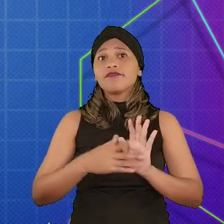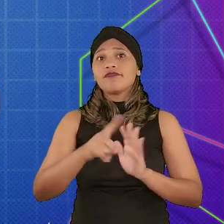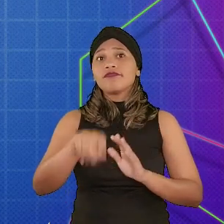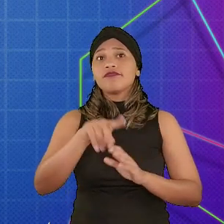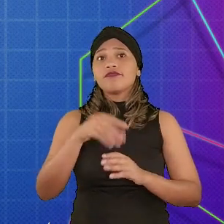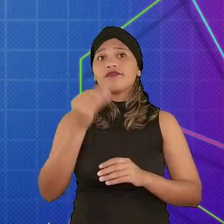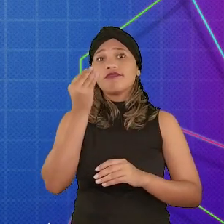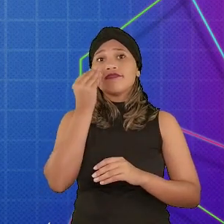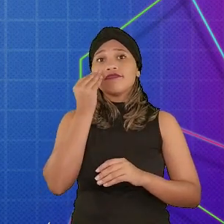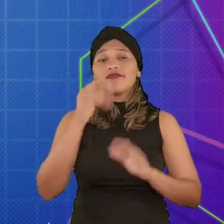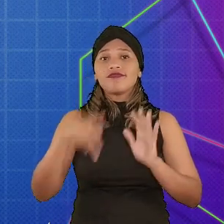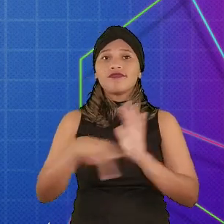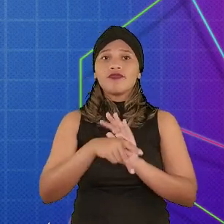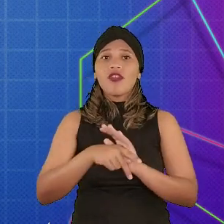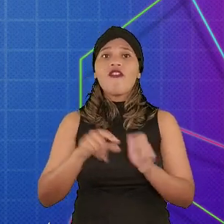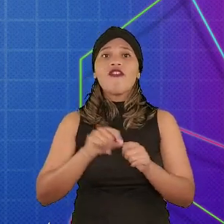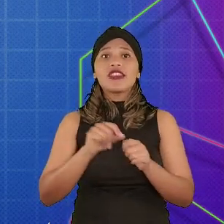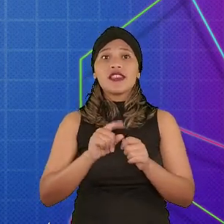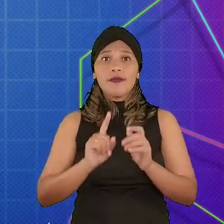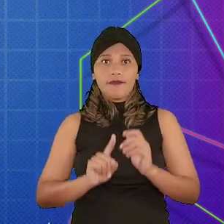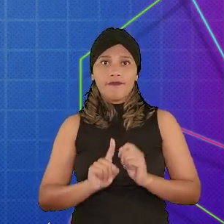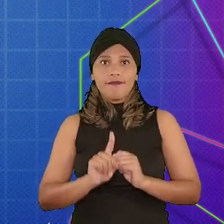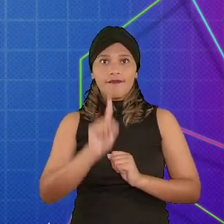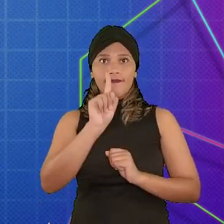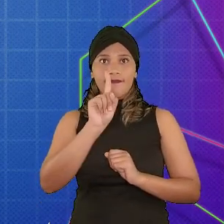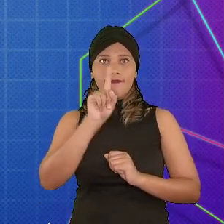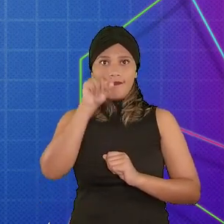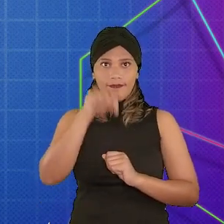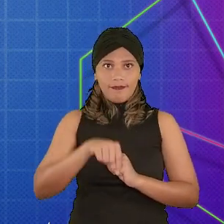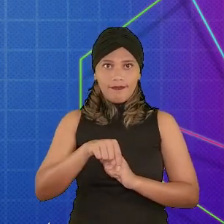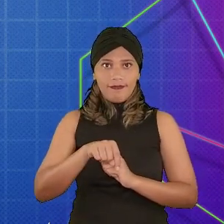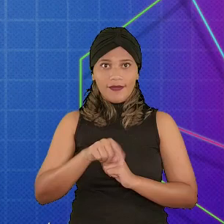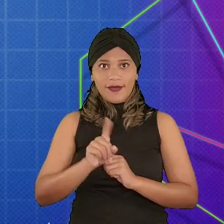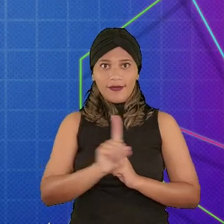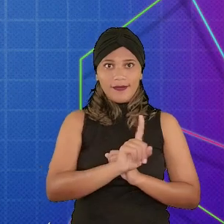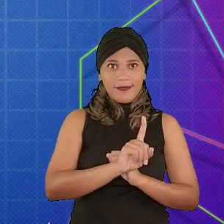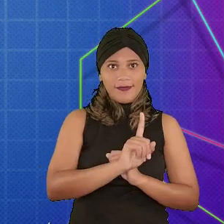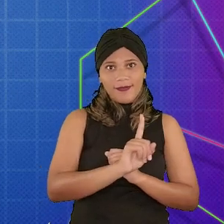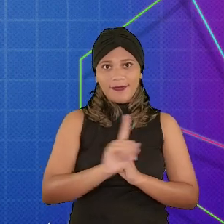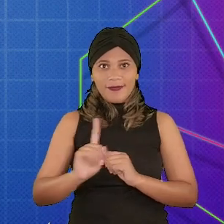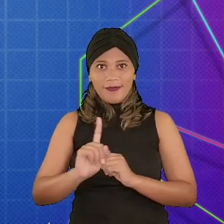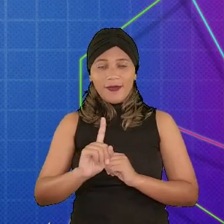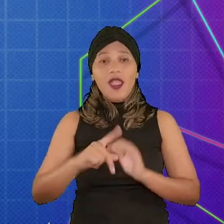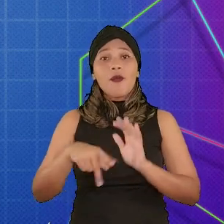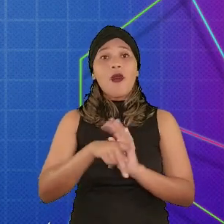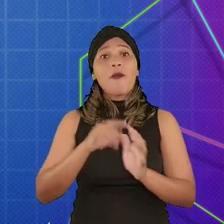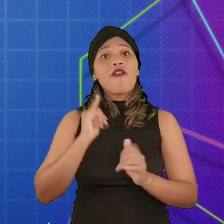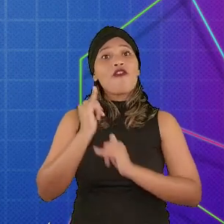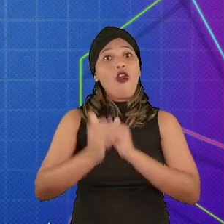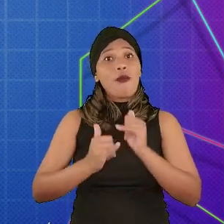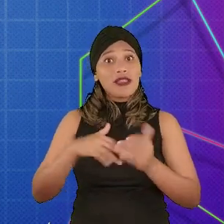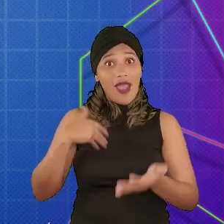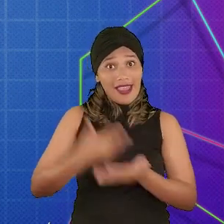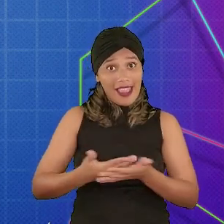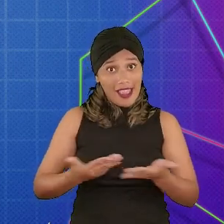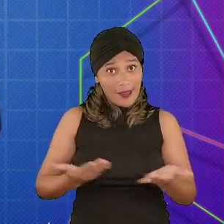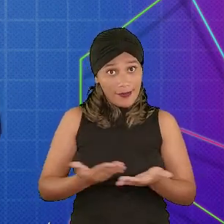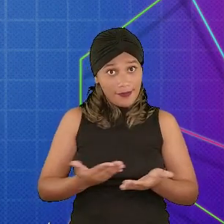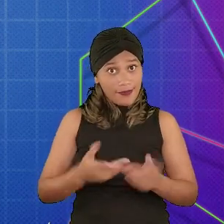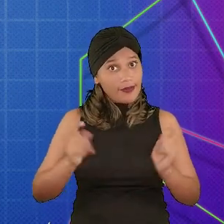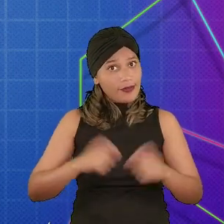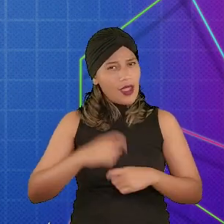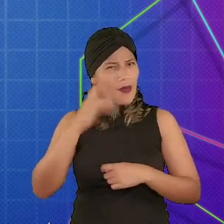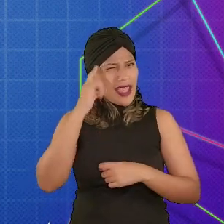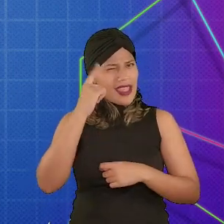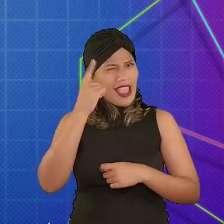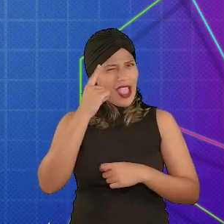eu queria propor que vocês tentassem fazer o nosso personagem andar para cima, para baixo, para direita e esquerda, com as informações que temos até